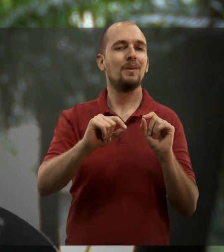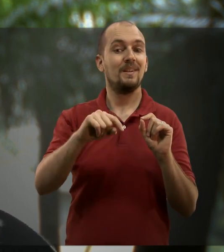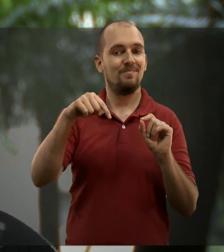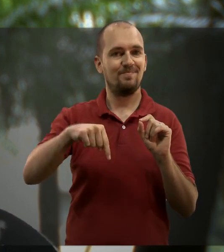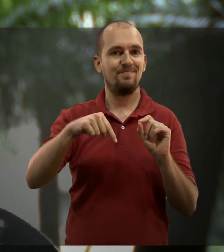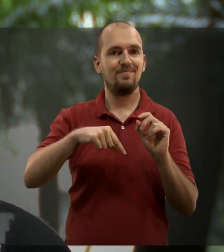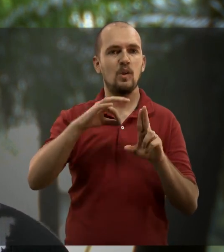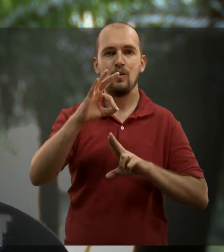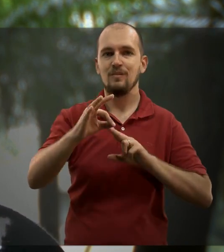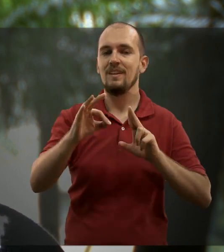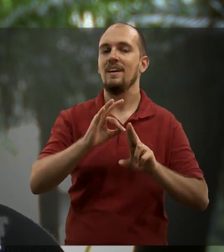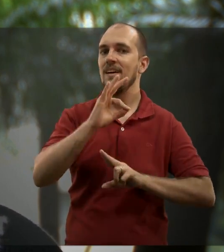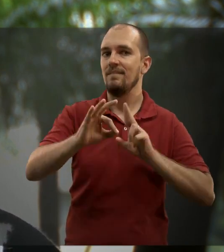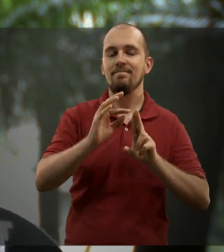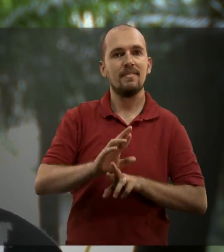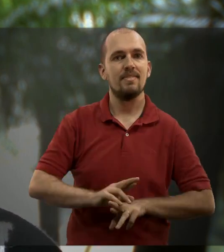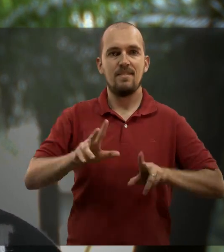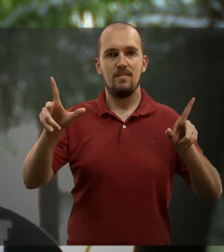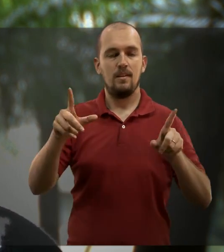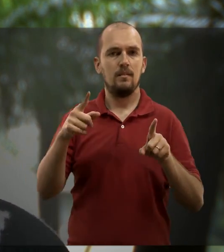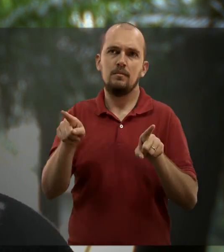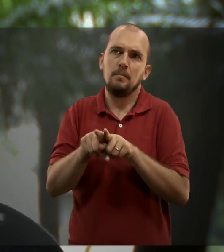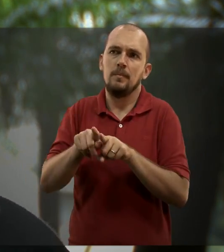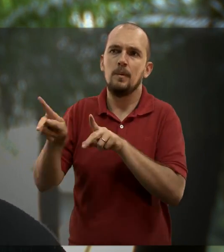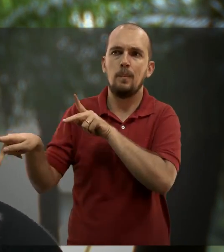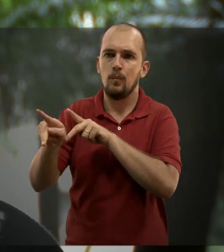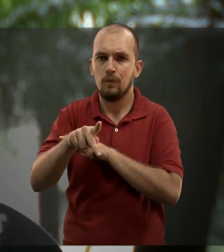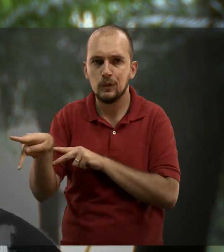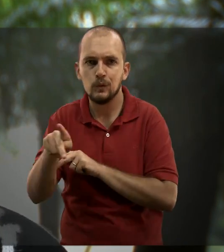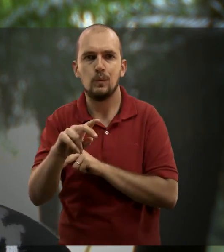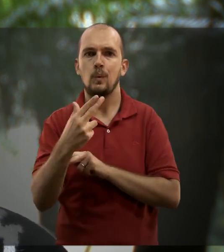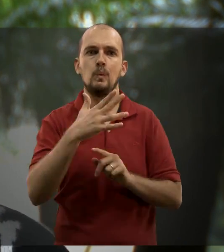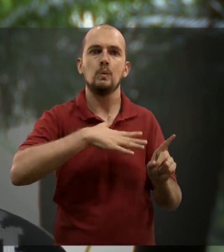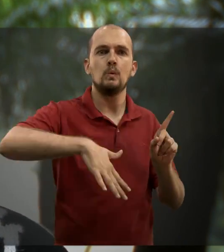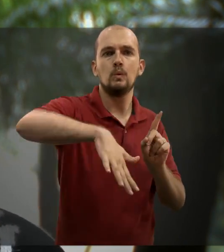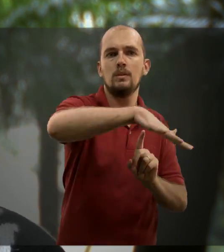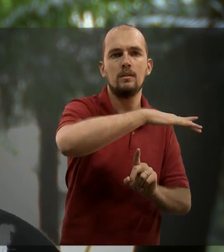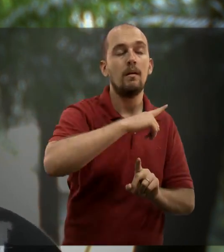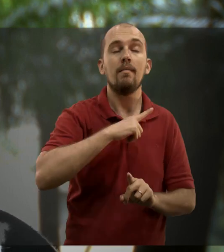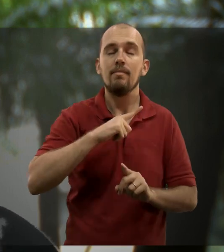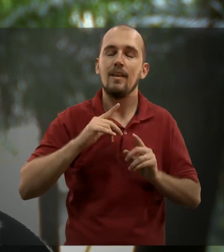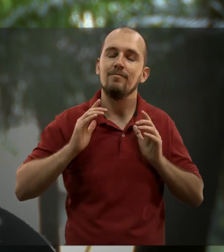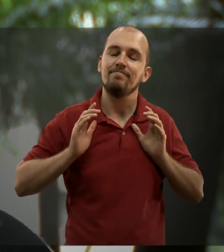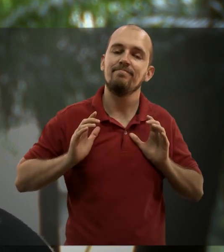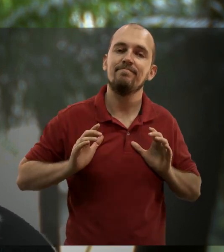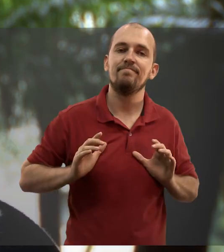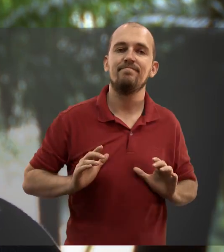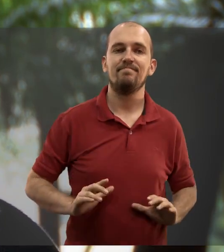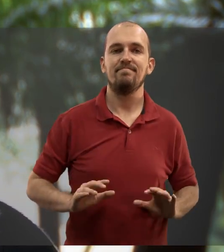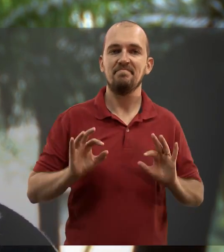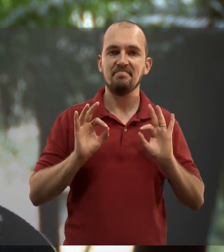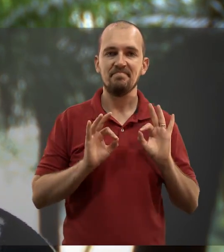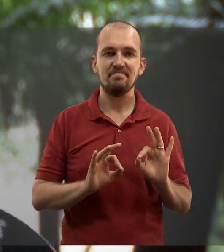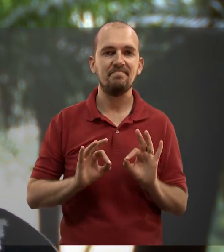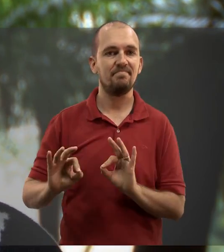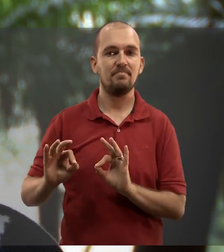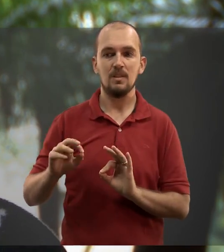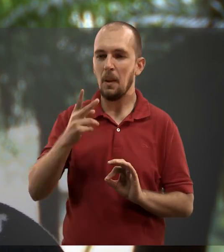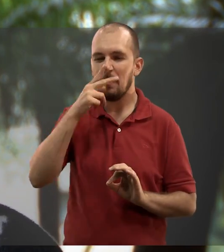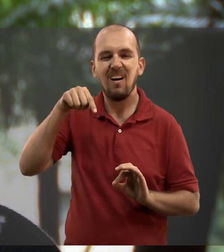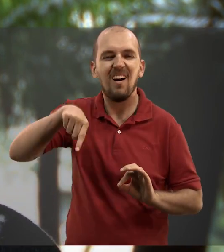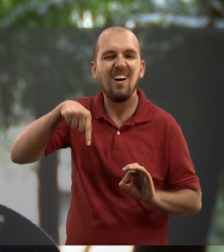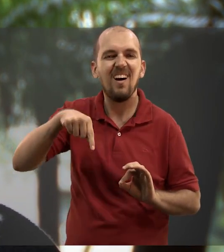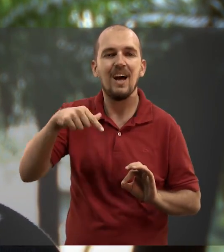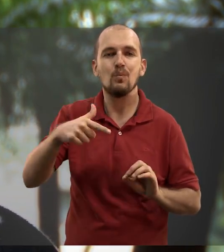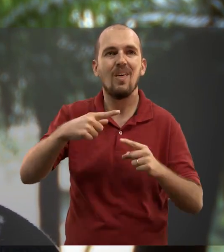que ele é diferente pela maneira de como a comunidade de bibliotecários e professores se portam dentro da UFSCar. Aqui